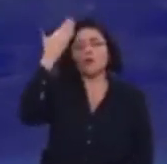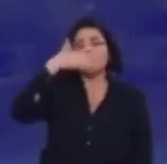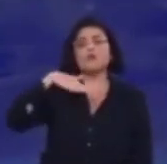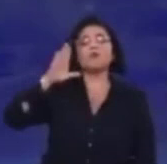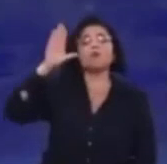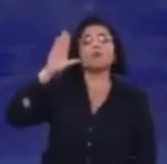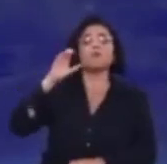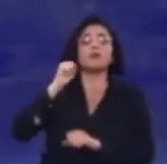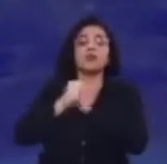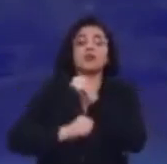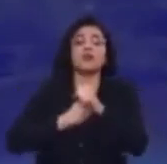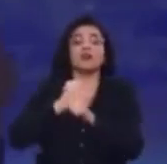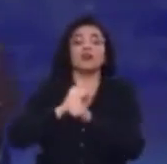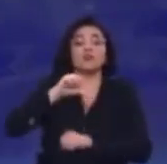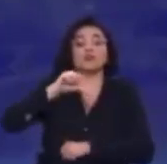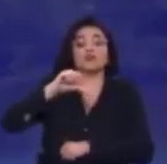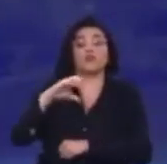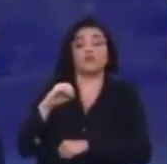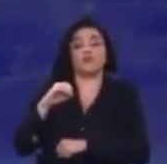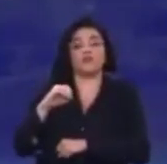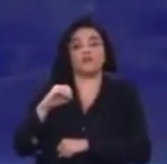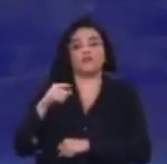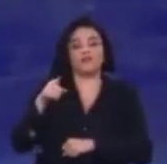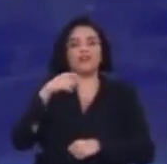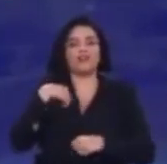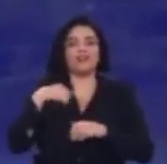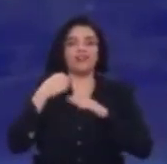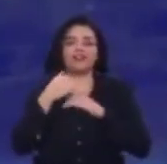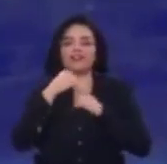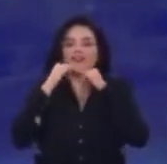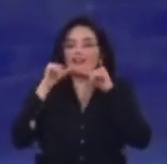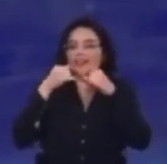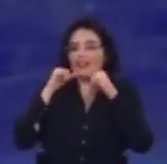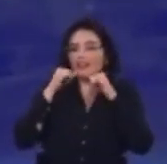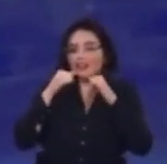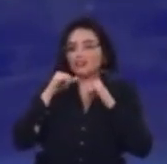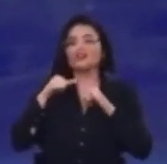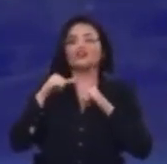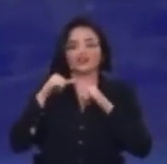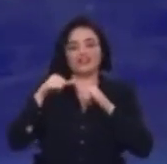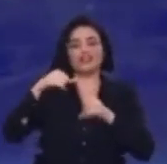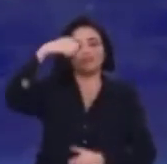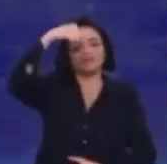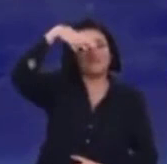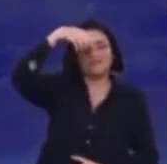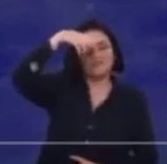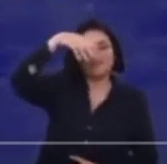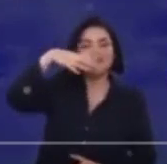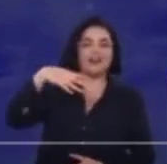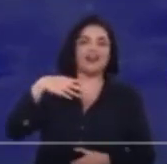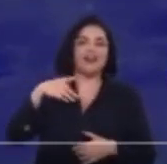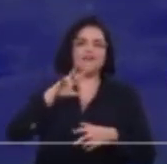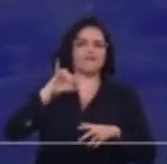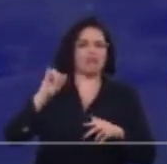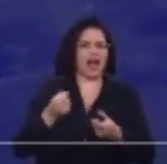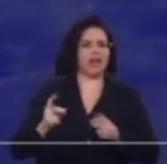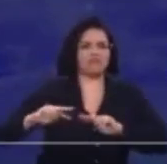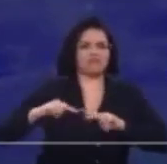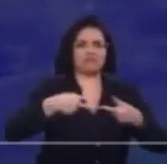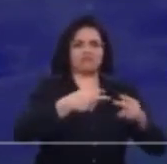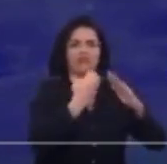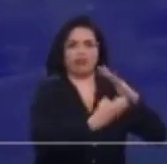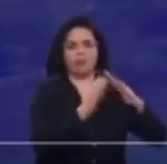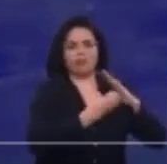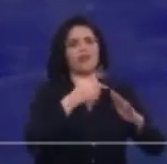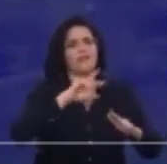você nos anos 90. A privatização da energia elétrica. Baratearia o custo da energia. Veja quando você paga hoje de